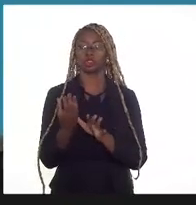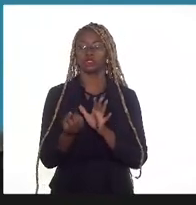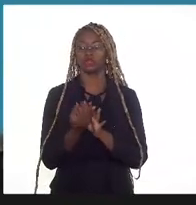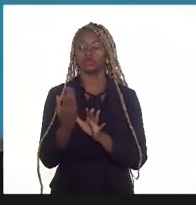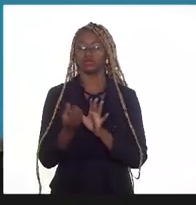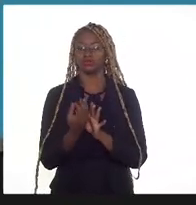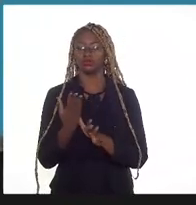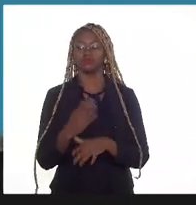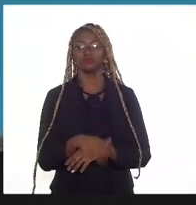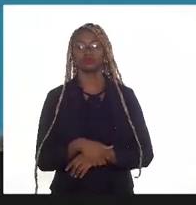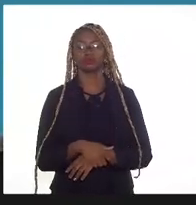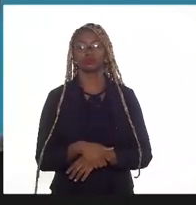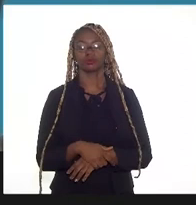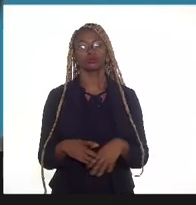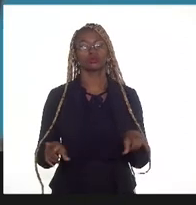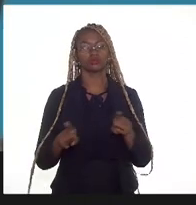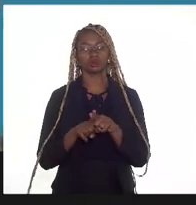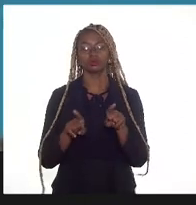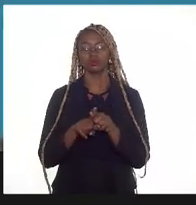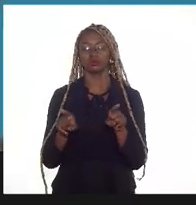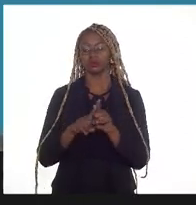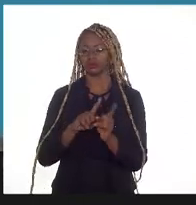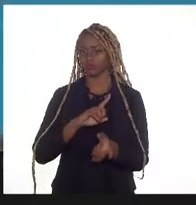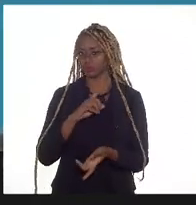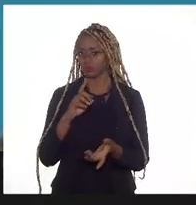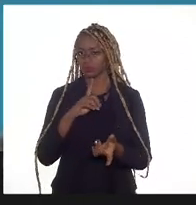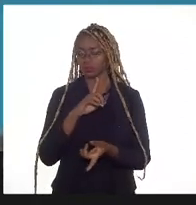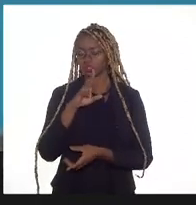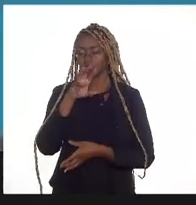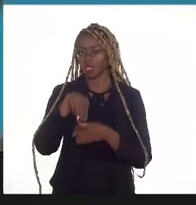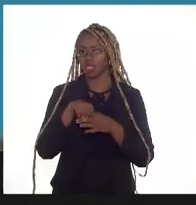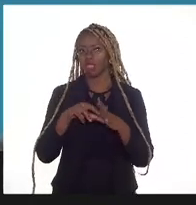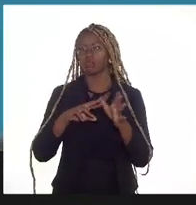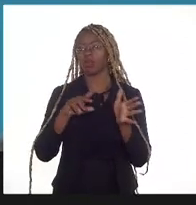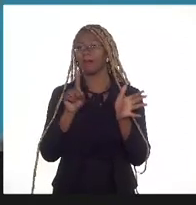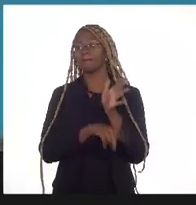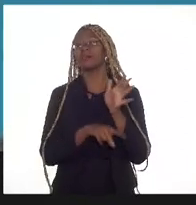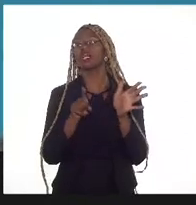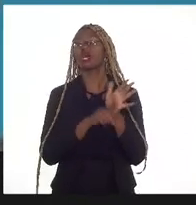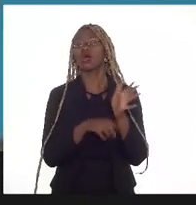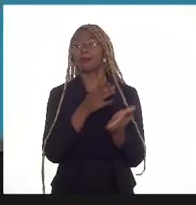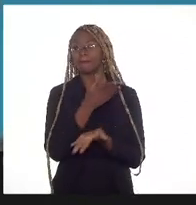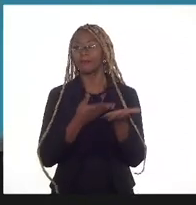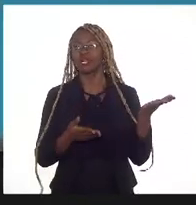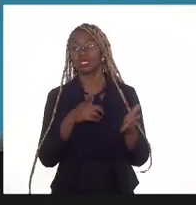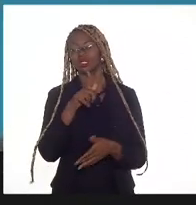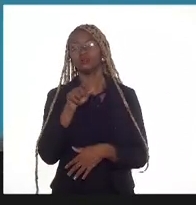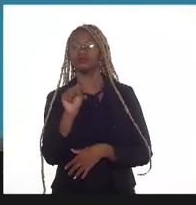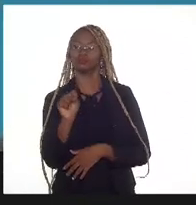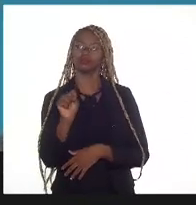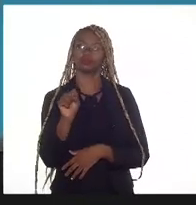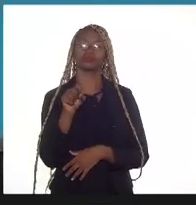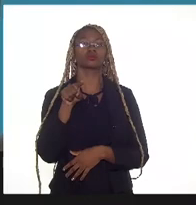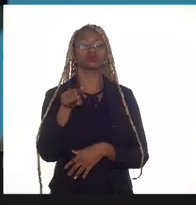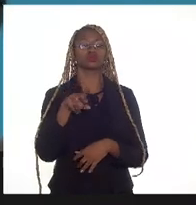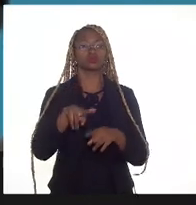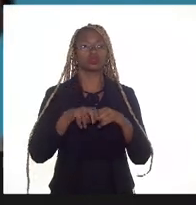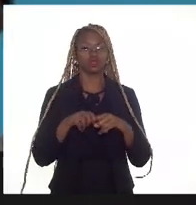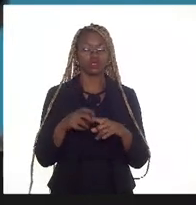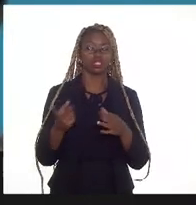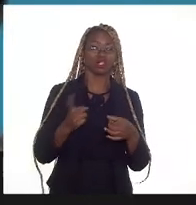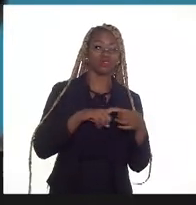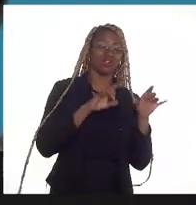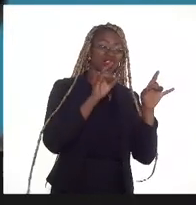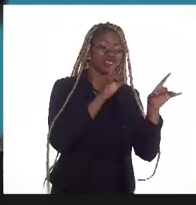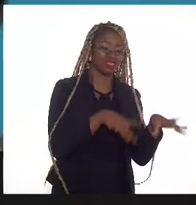e incluindo a perda, nesse valor está incluindo a perda do gás, o gás está sendo reenjetado se não